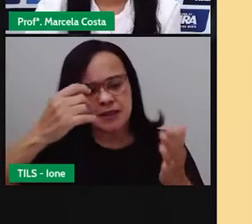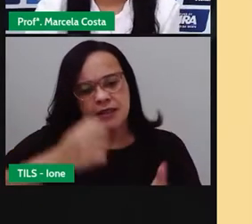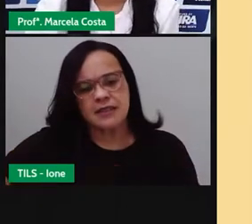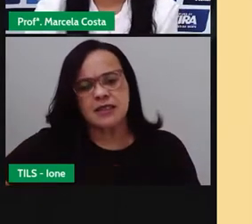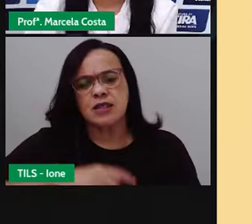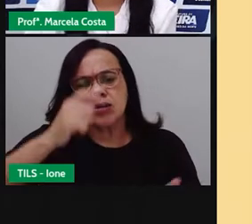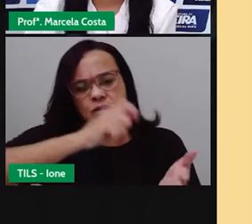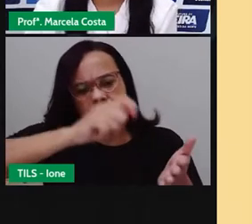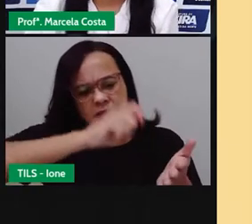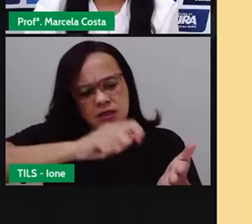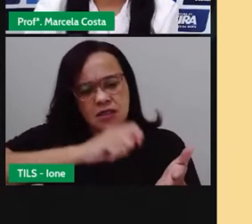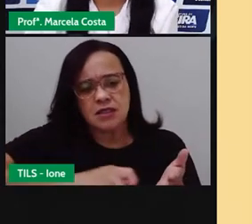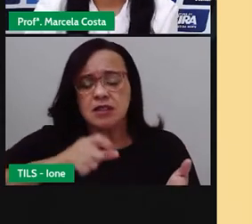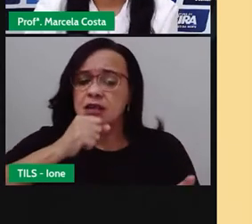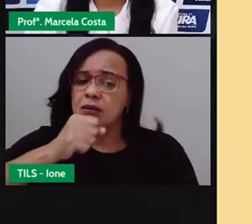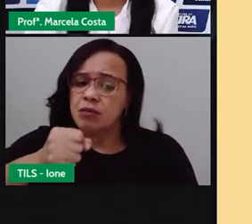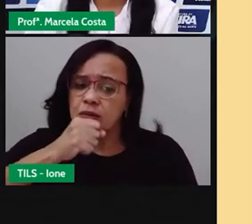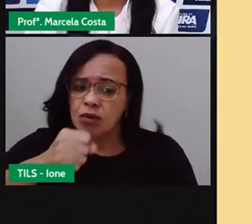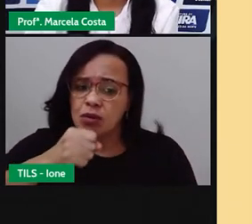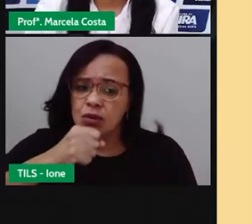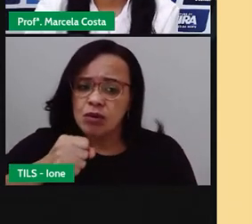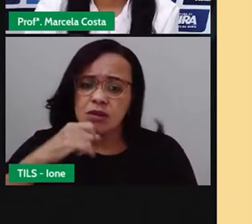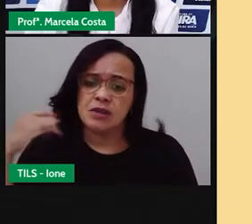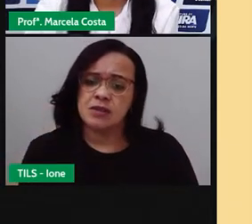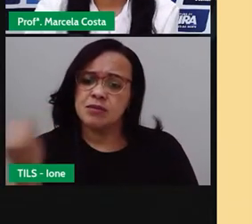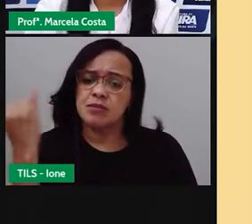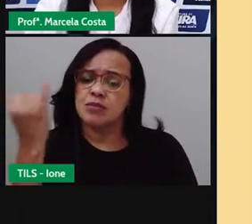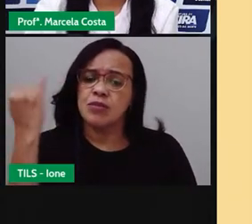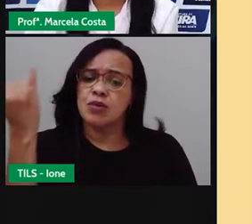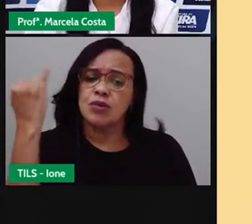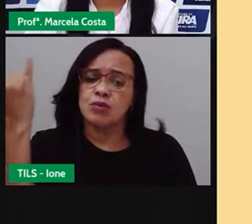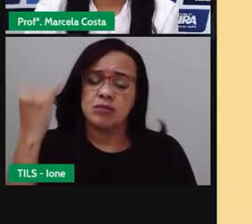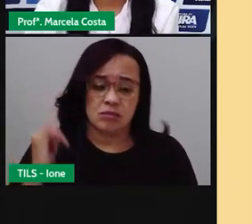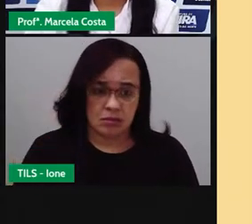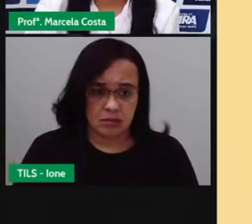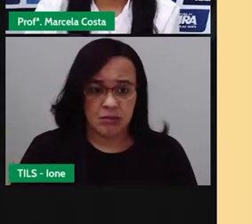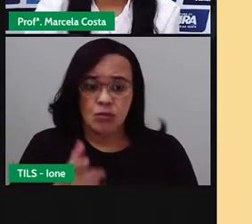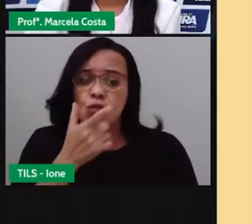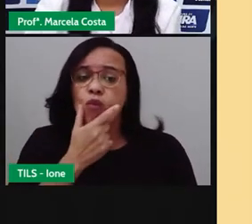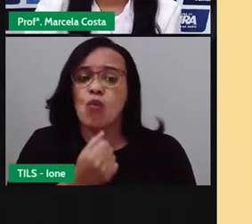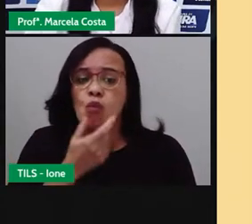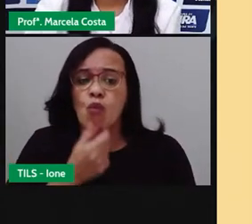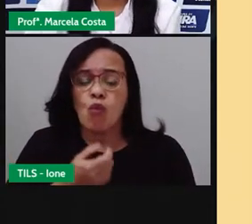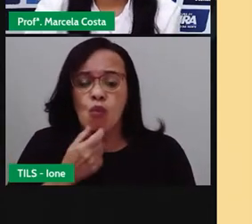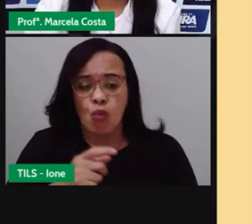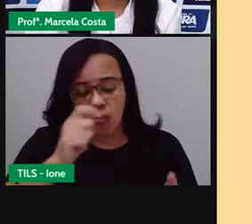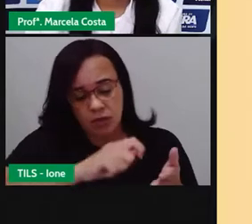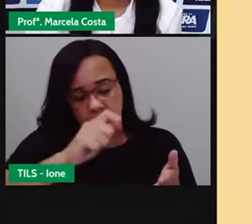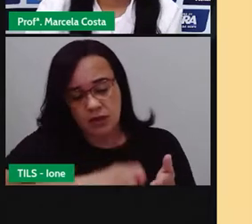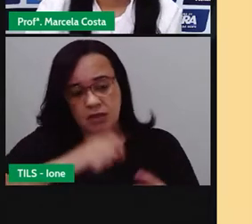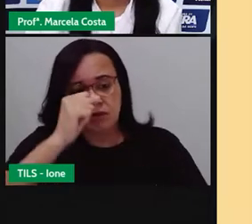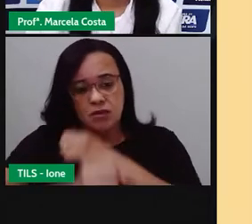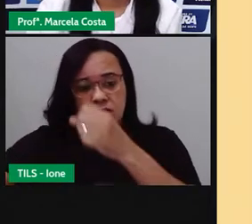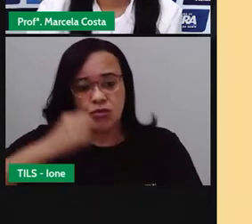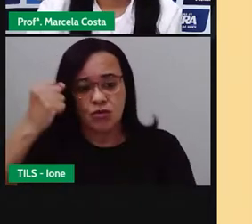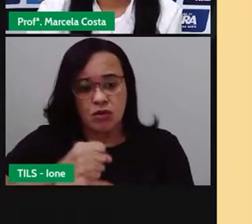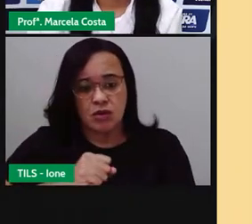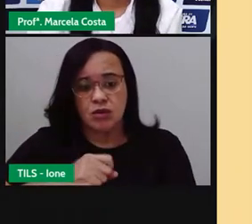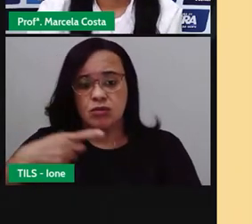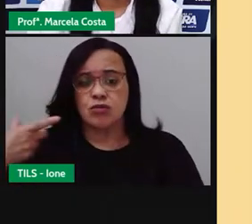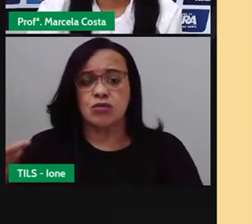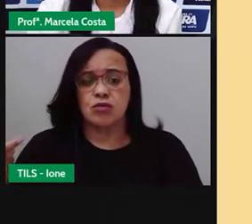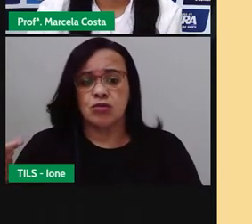reportagem, crianças, é uma reportagem que foi feita no ano de 2012. 12, olha,